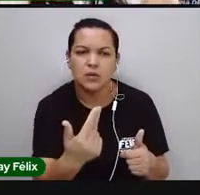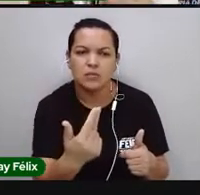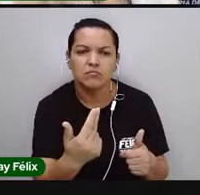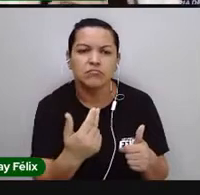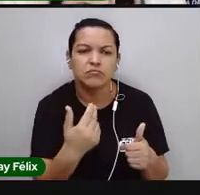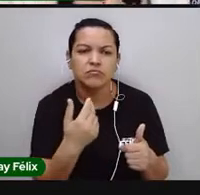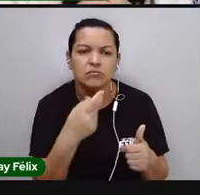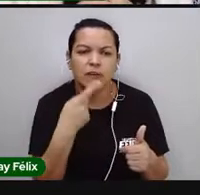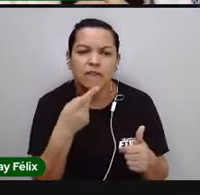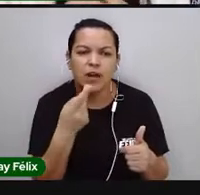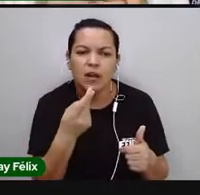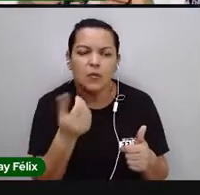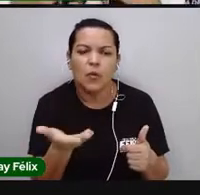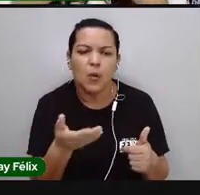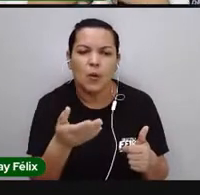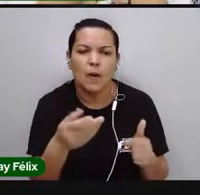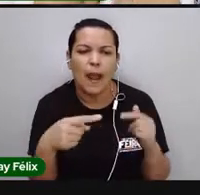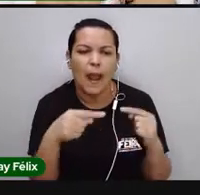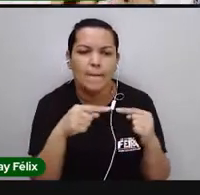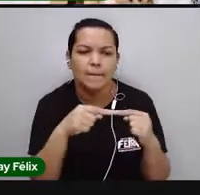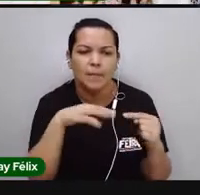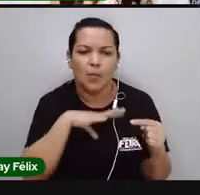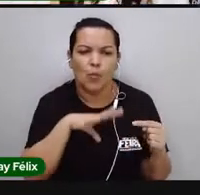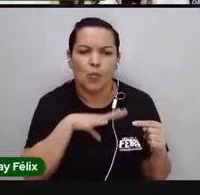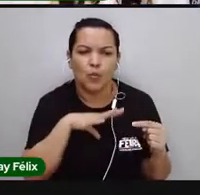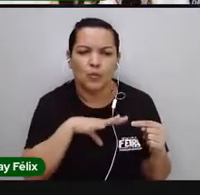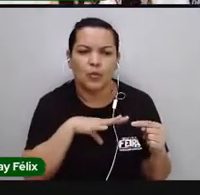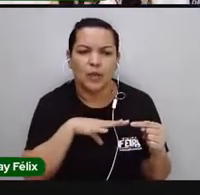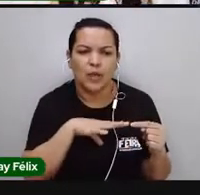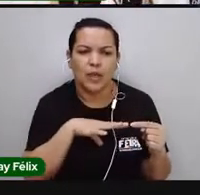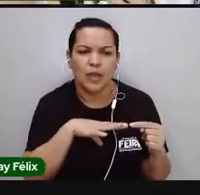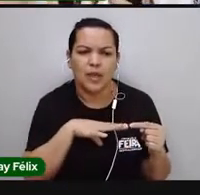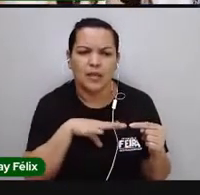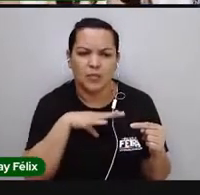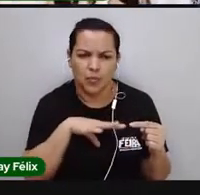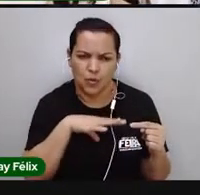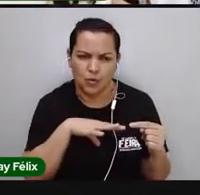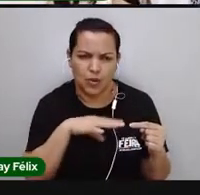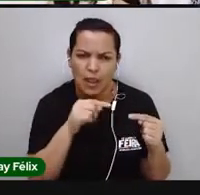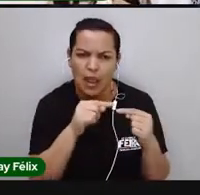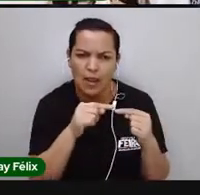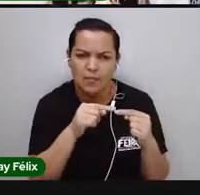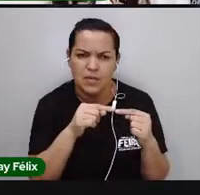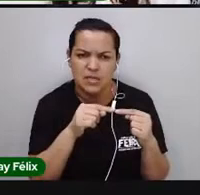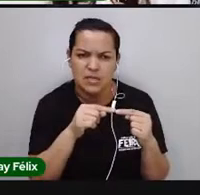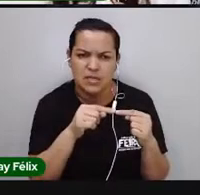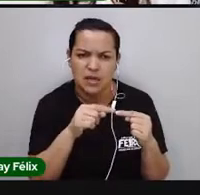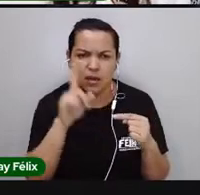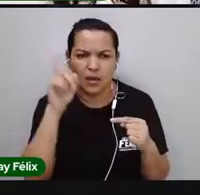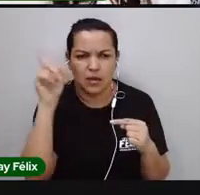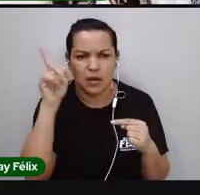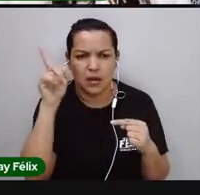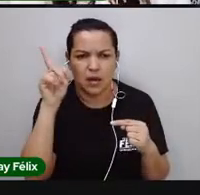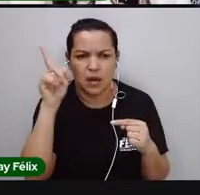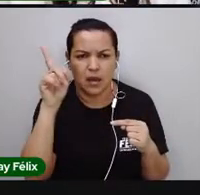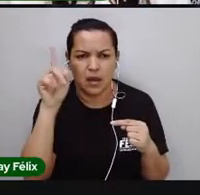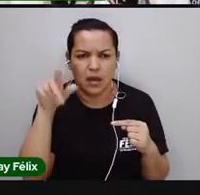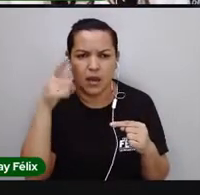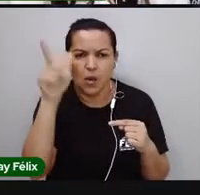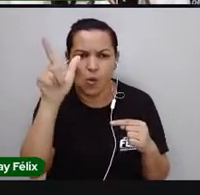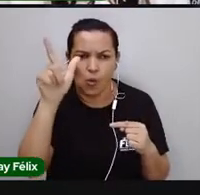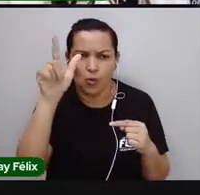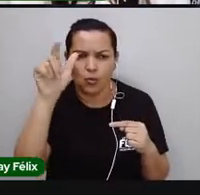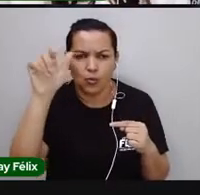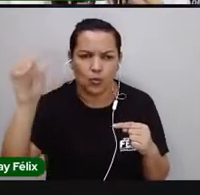nós falamos? O português. Só que o português que a gente fala aqui no Brasil é o mesmo português de lá. De